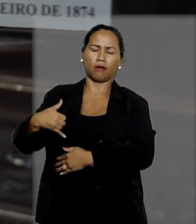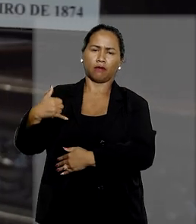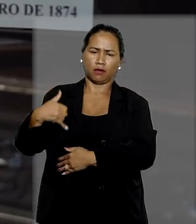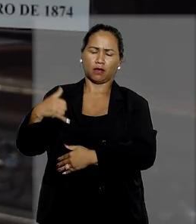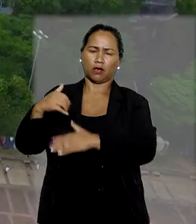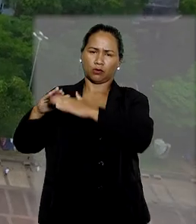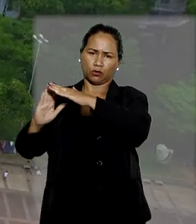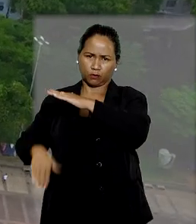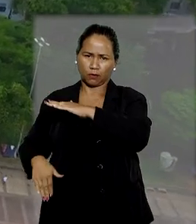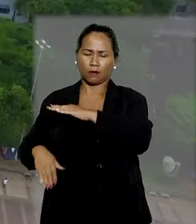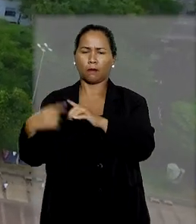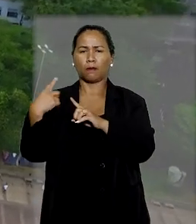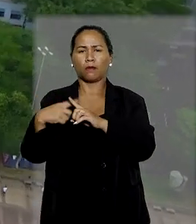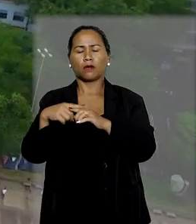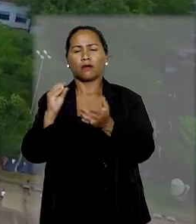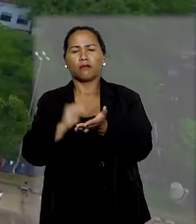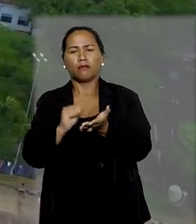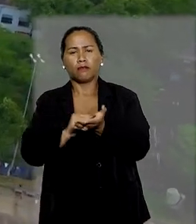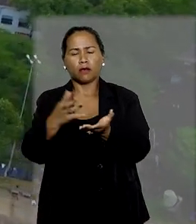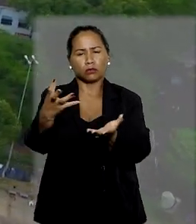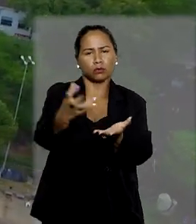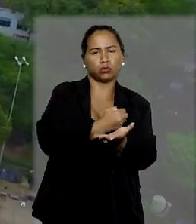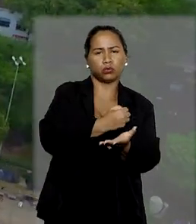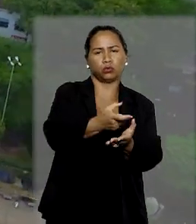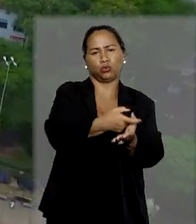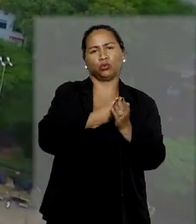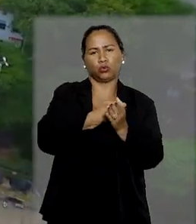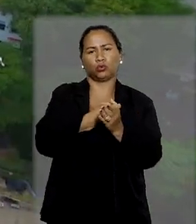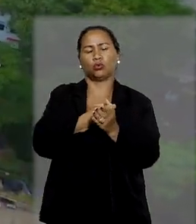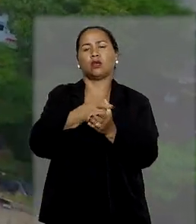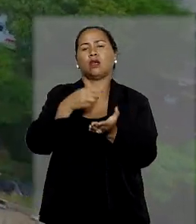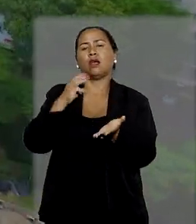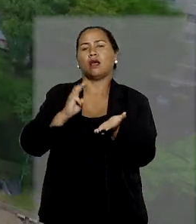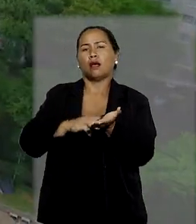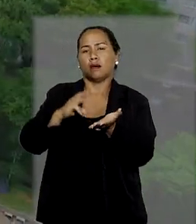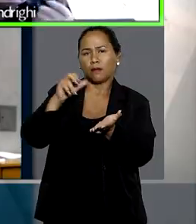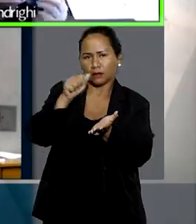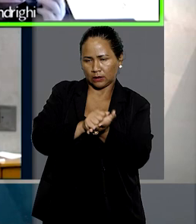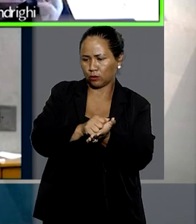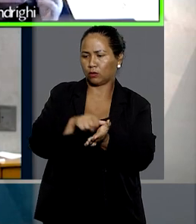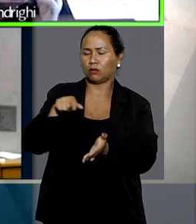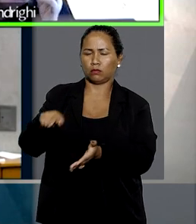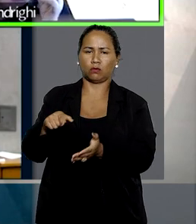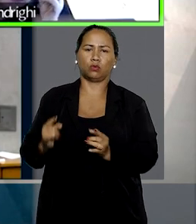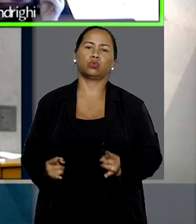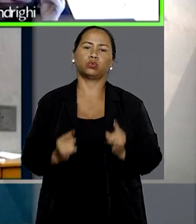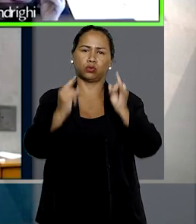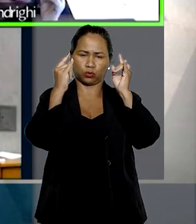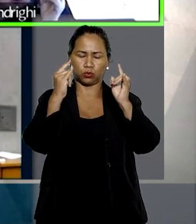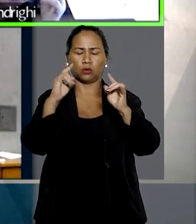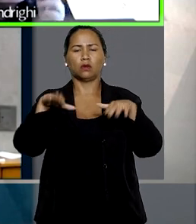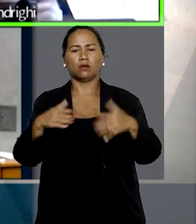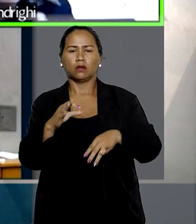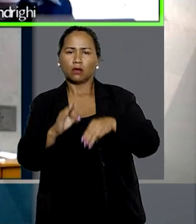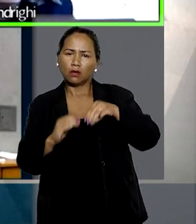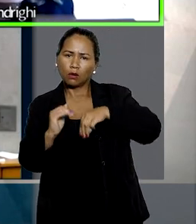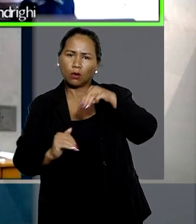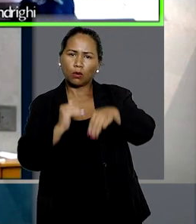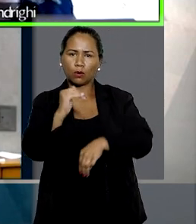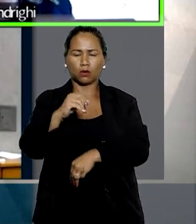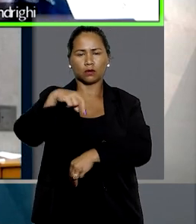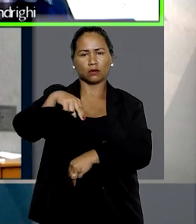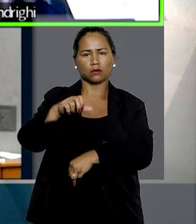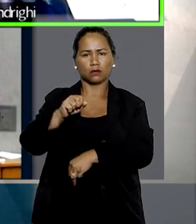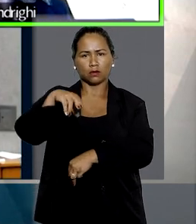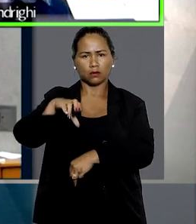em vista a ausência de averbação da penhora ou da execução na matrícula do imóvel. No STJ, a relatora do recurso, ministra